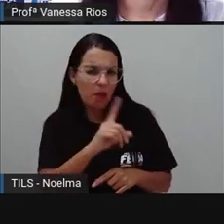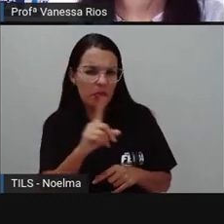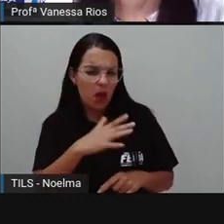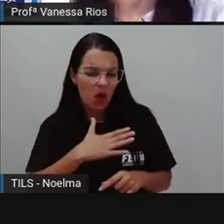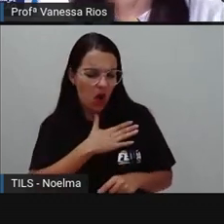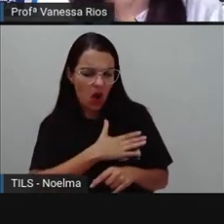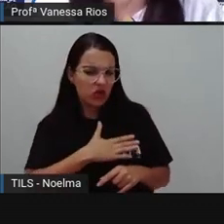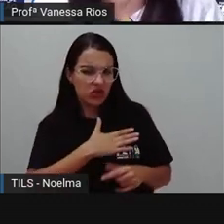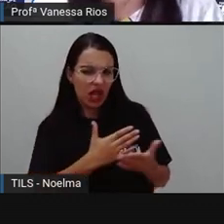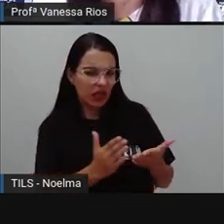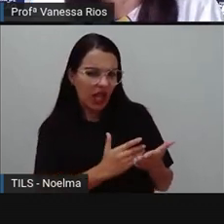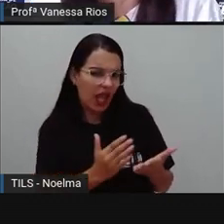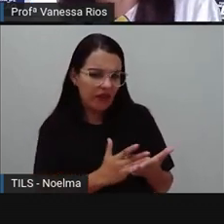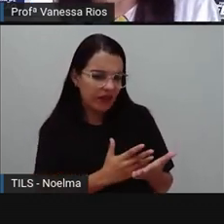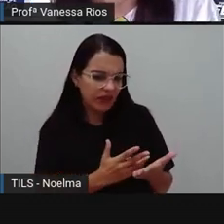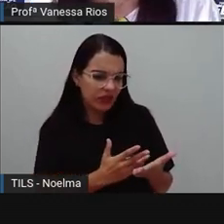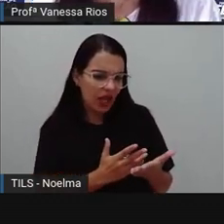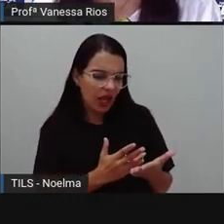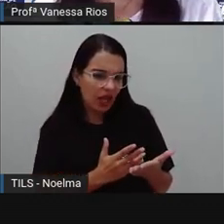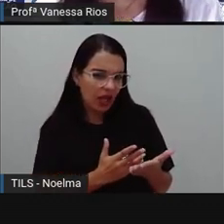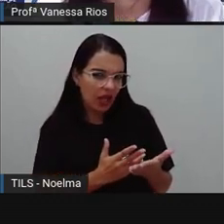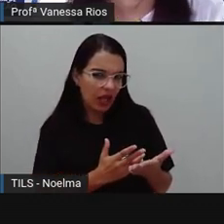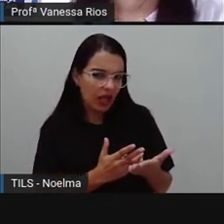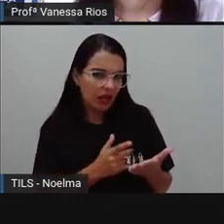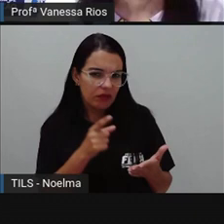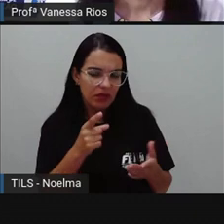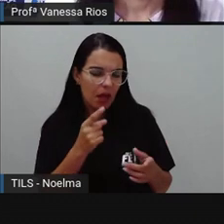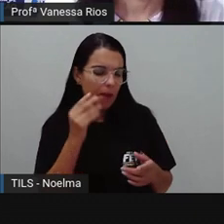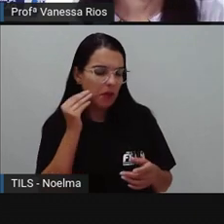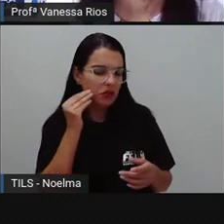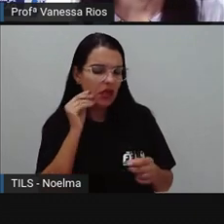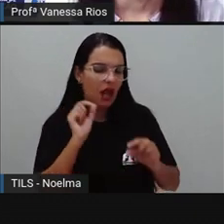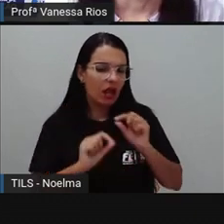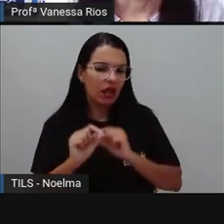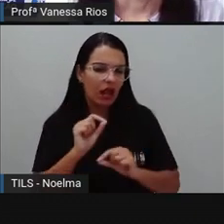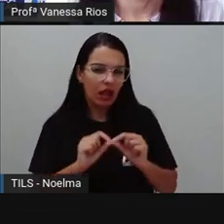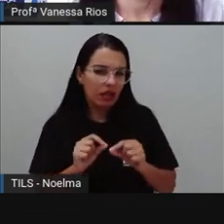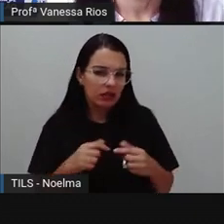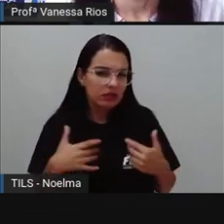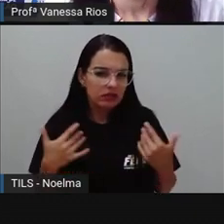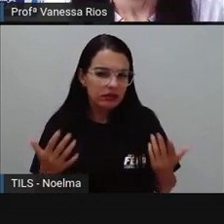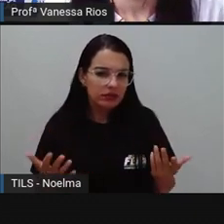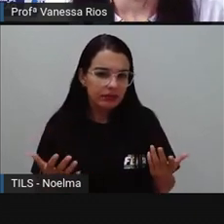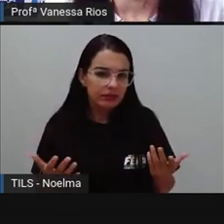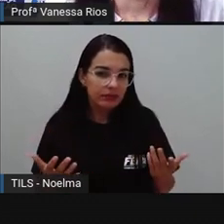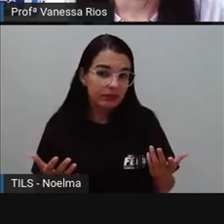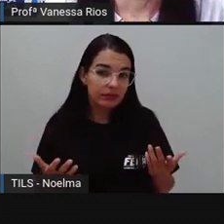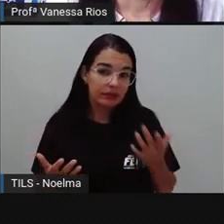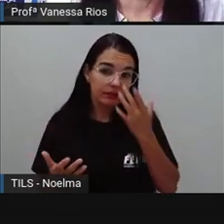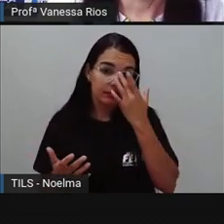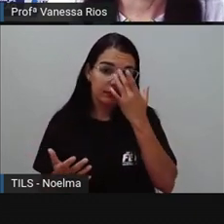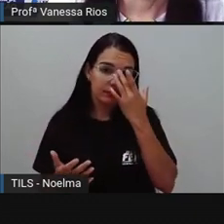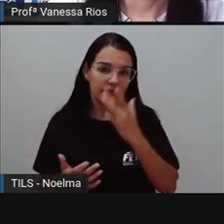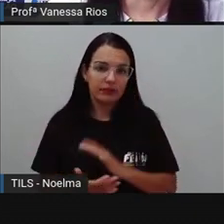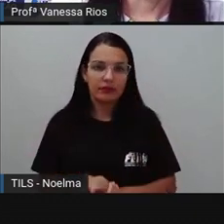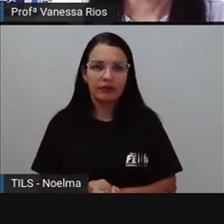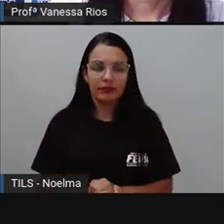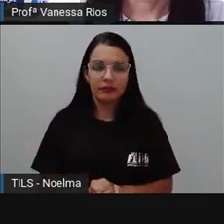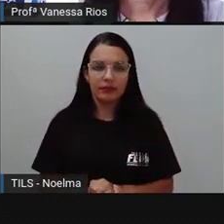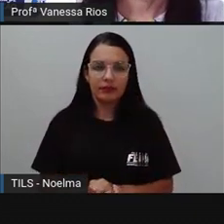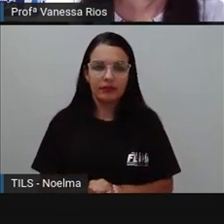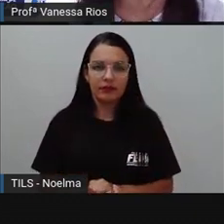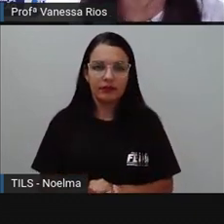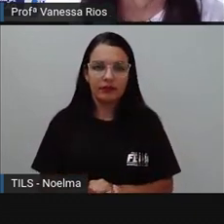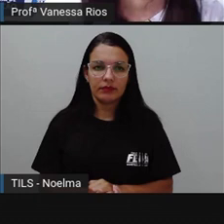da revista e então não indicar essa revista para os leitores, os possíveis